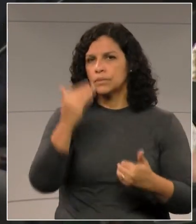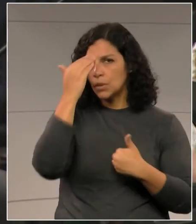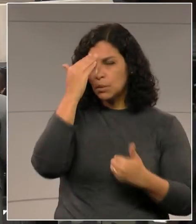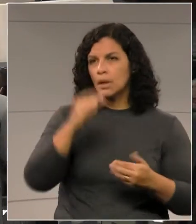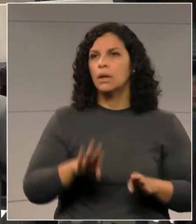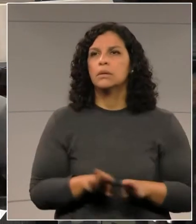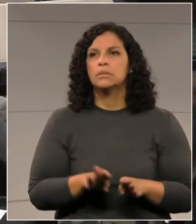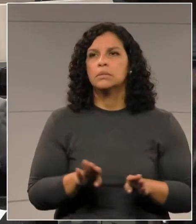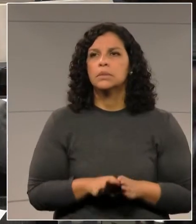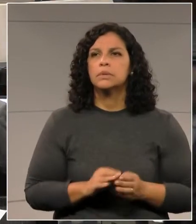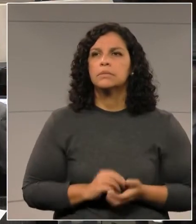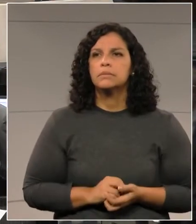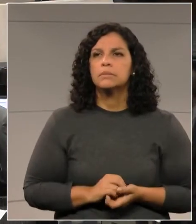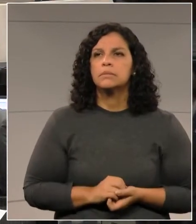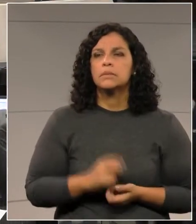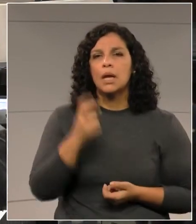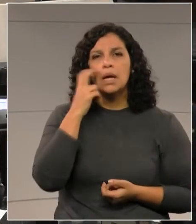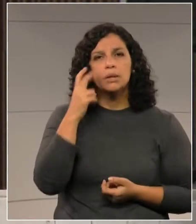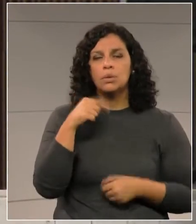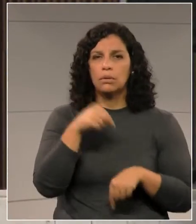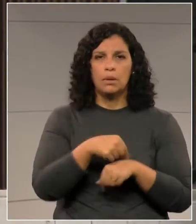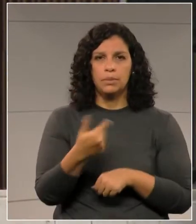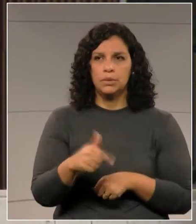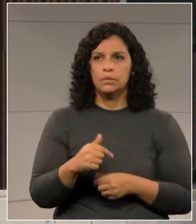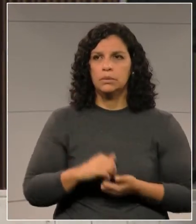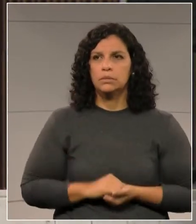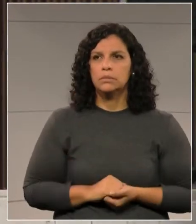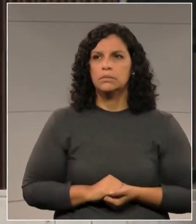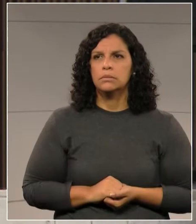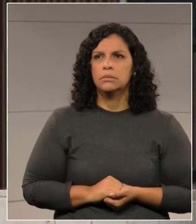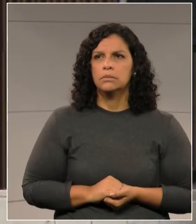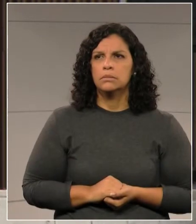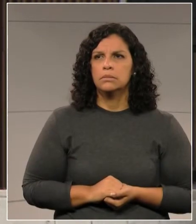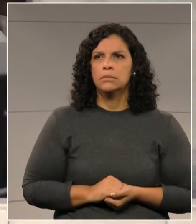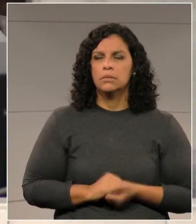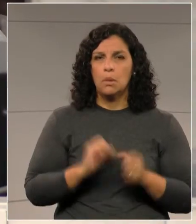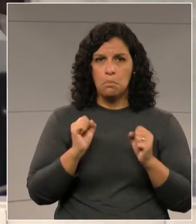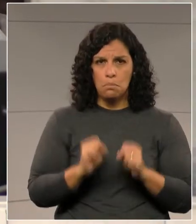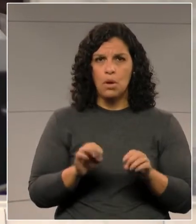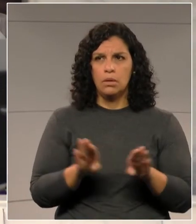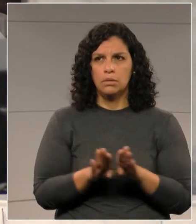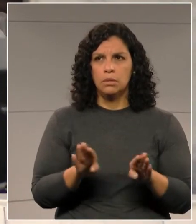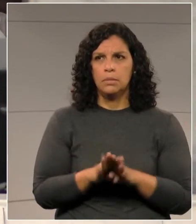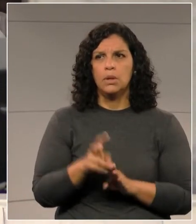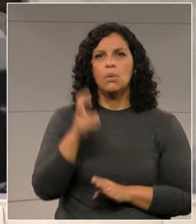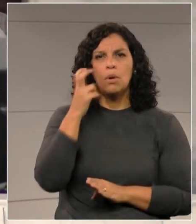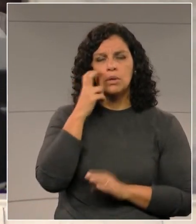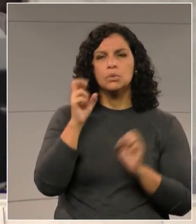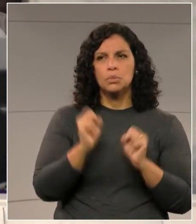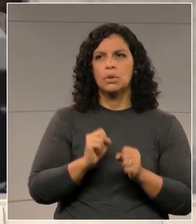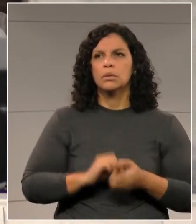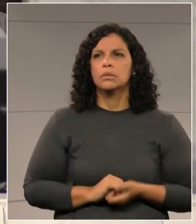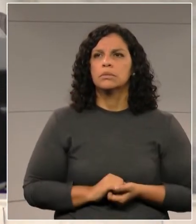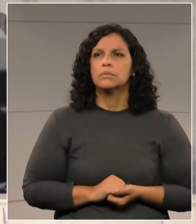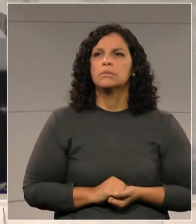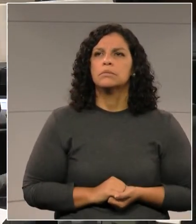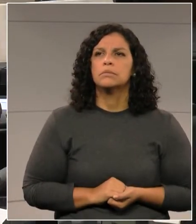presidente. Deputado Arilson, me desculpe, não... Pois não, eu vou conceder ainda essa parte ao Arilson, ok?